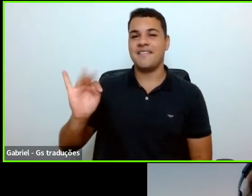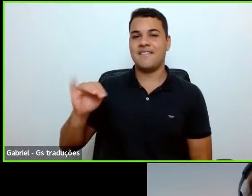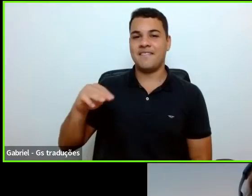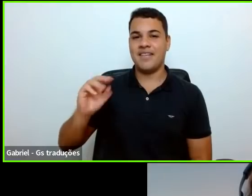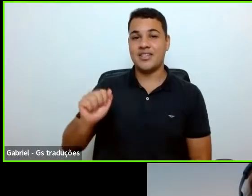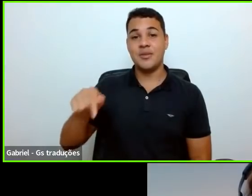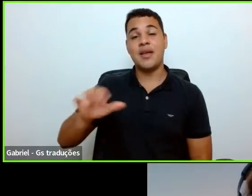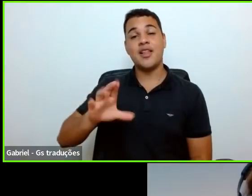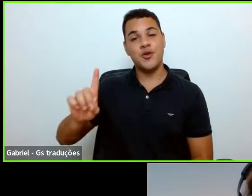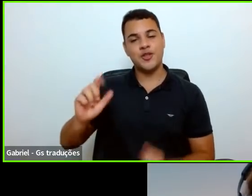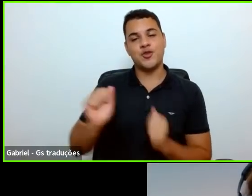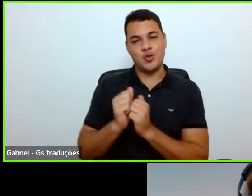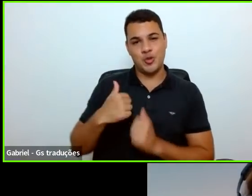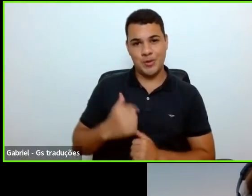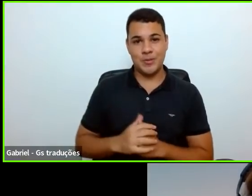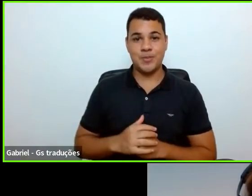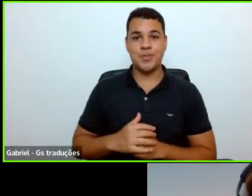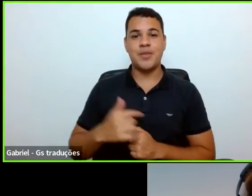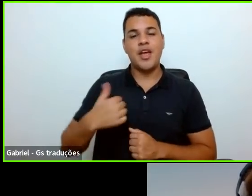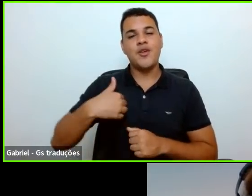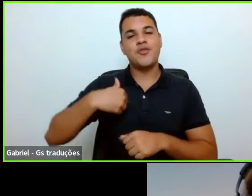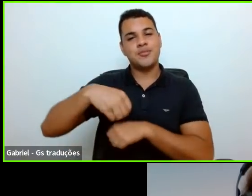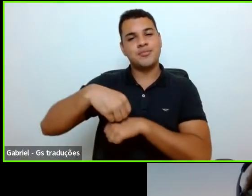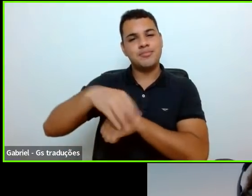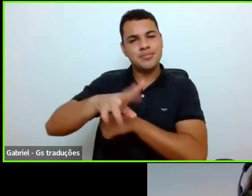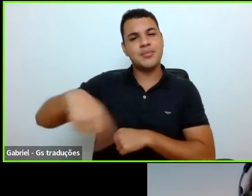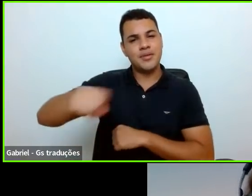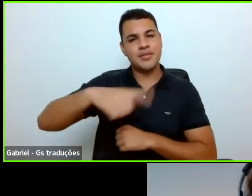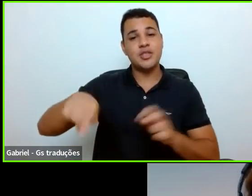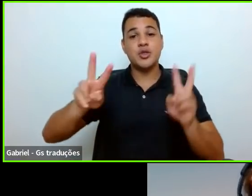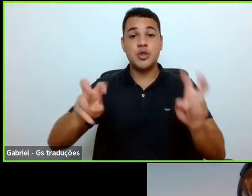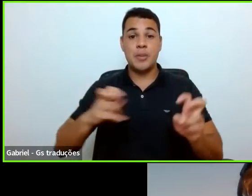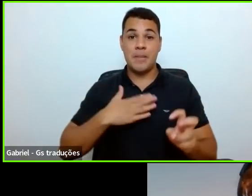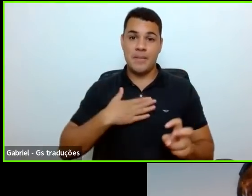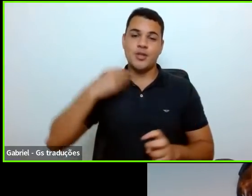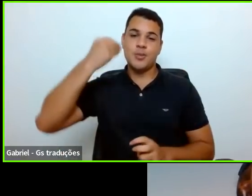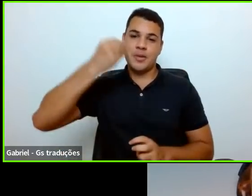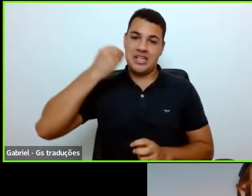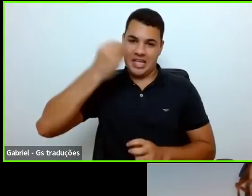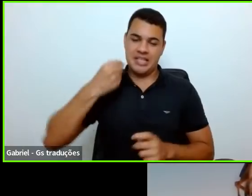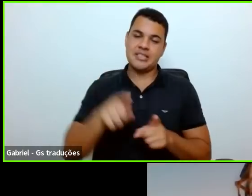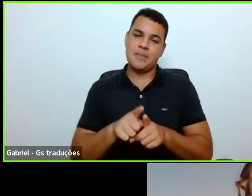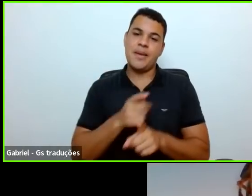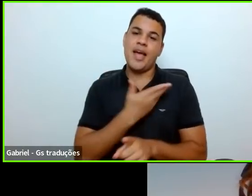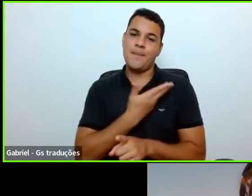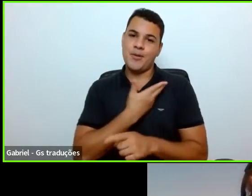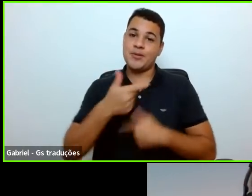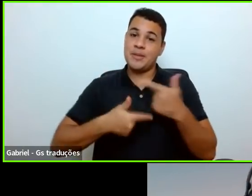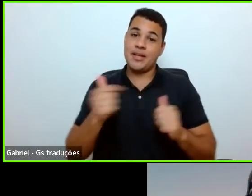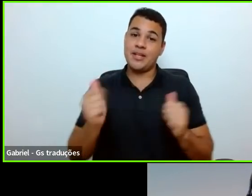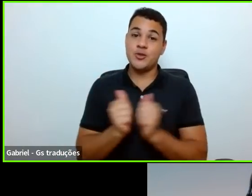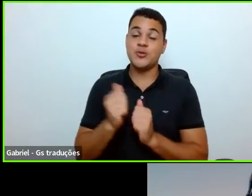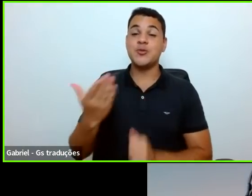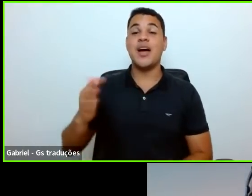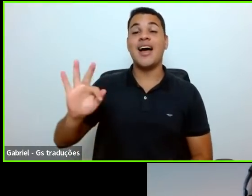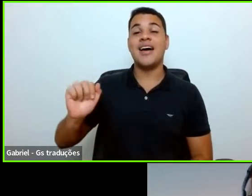explicar um pouquinho aí, um pouco a minha história já já, mas a Fátima e como o Cris acabou de